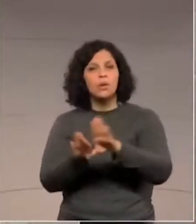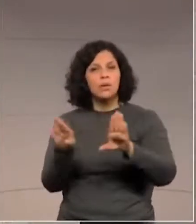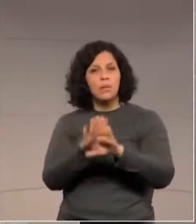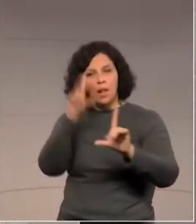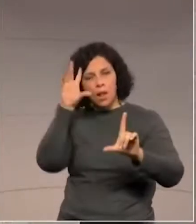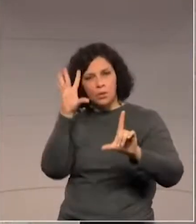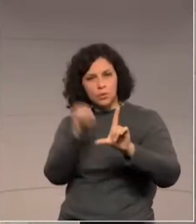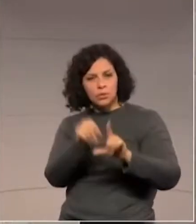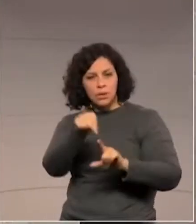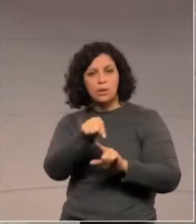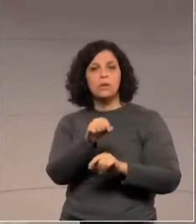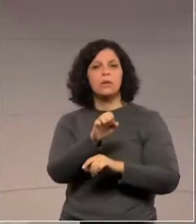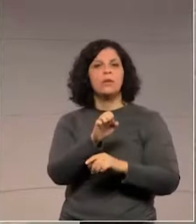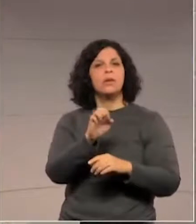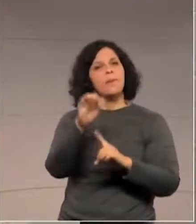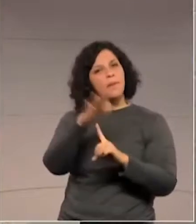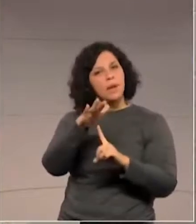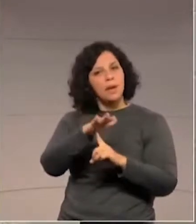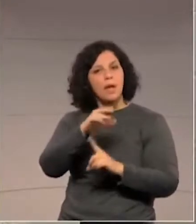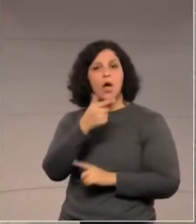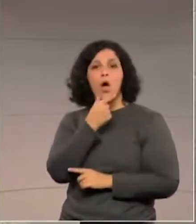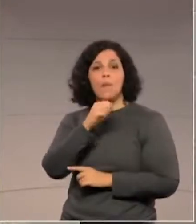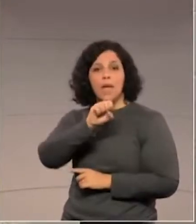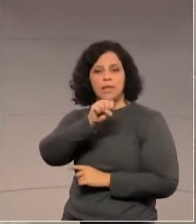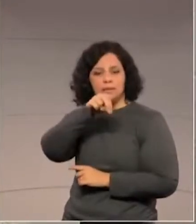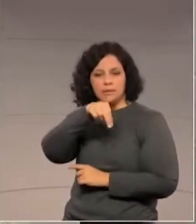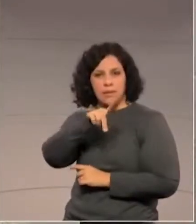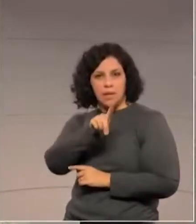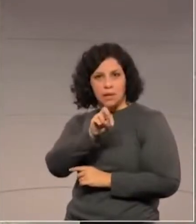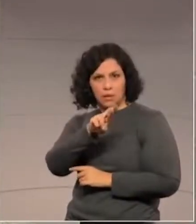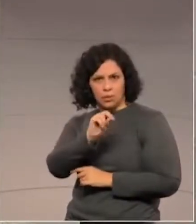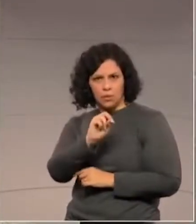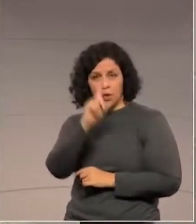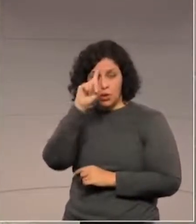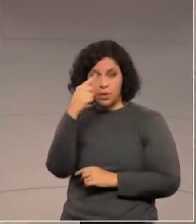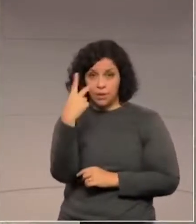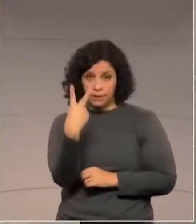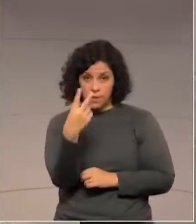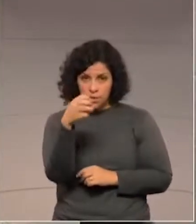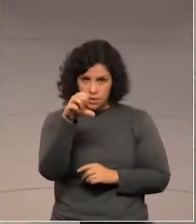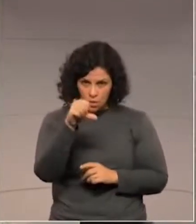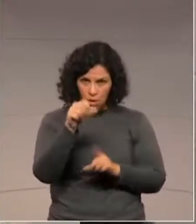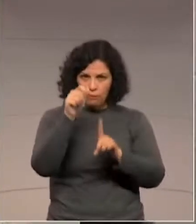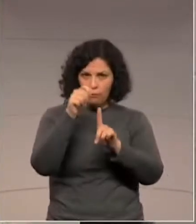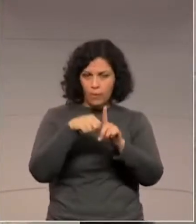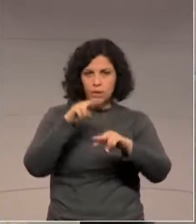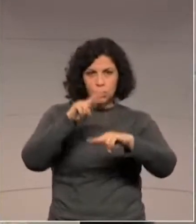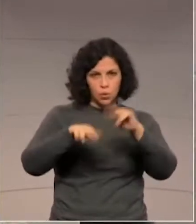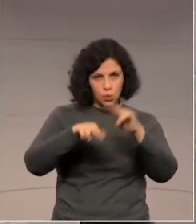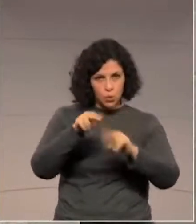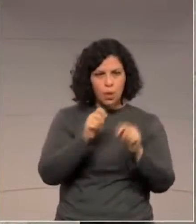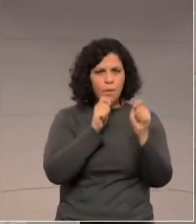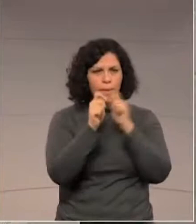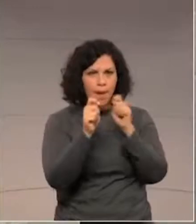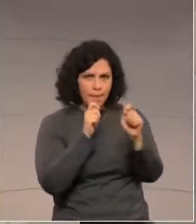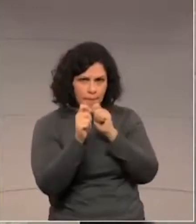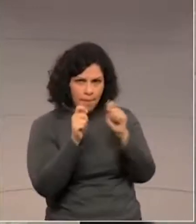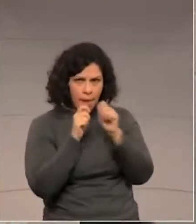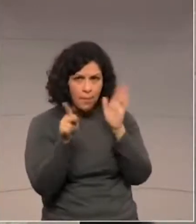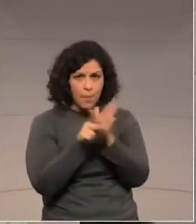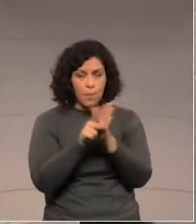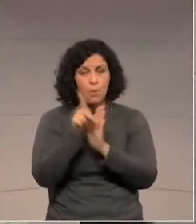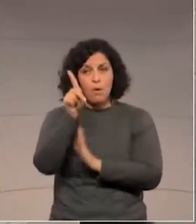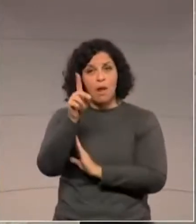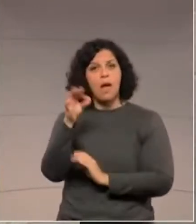deputado Sandro Alex. No dia 29 de junho, em entrevista a um repórter de